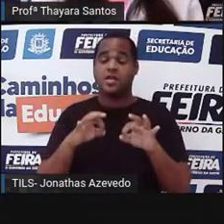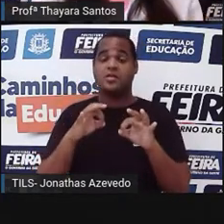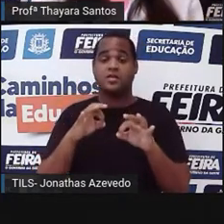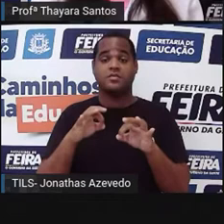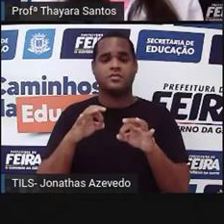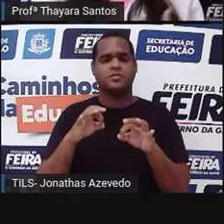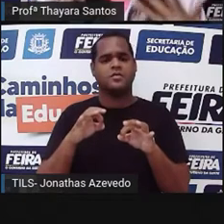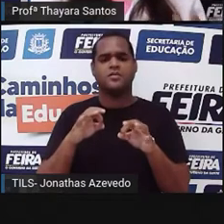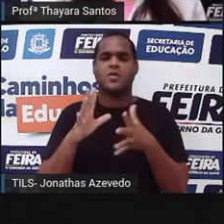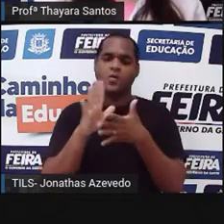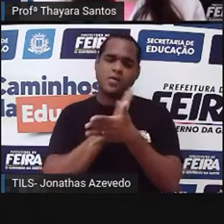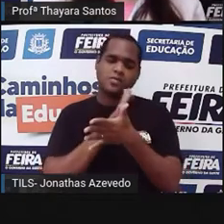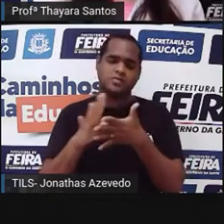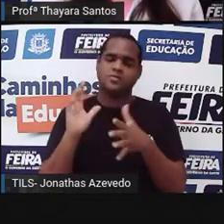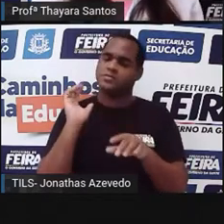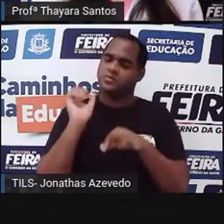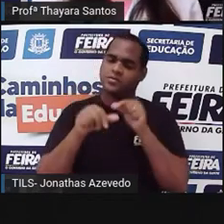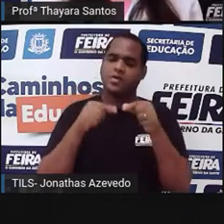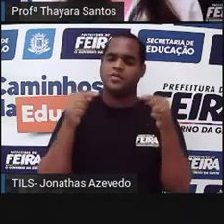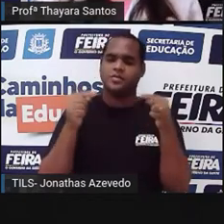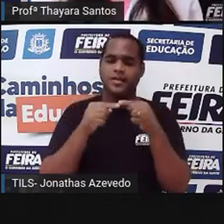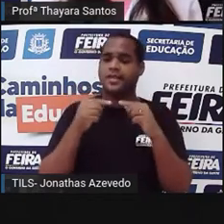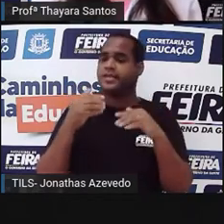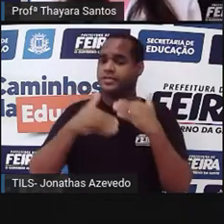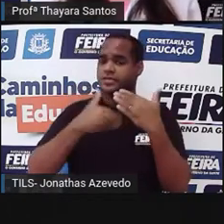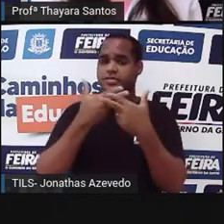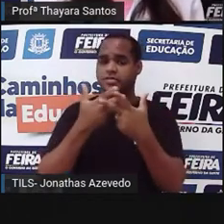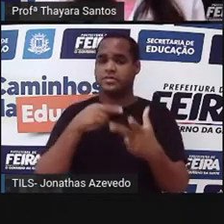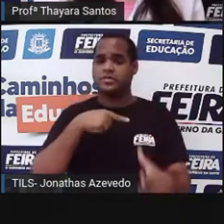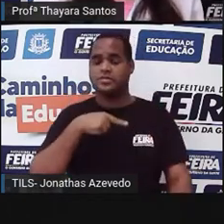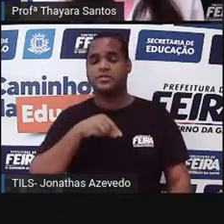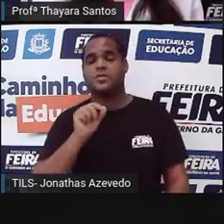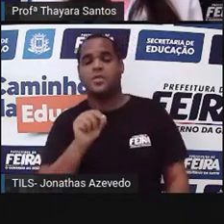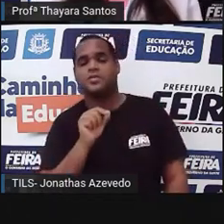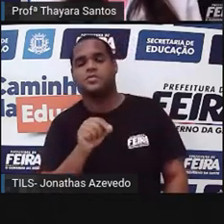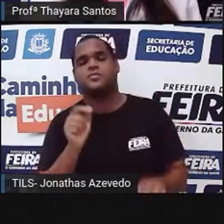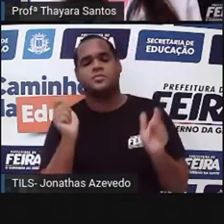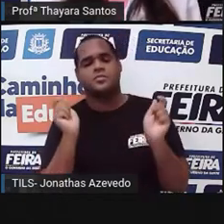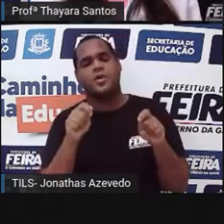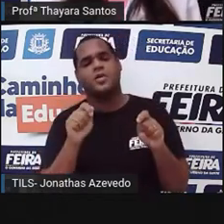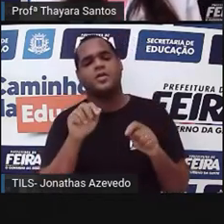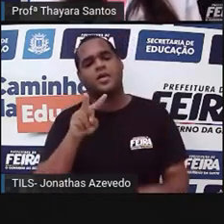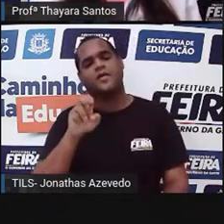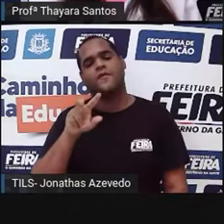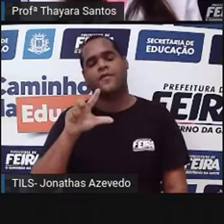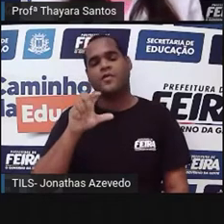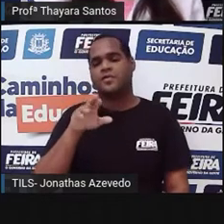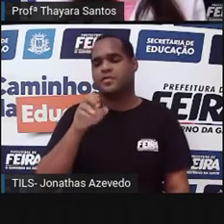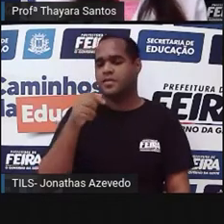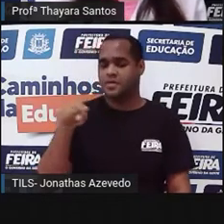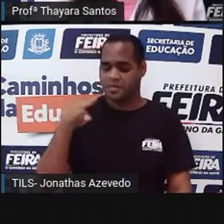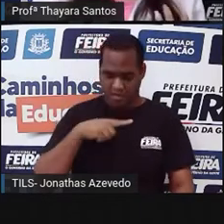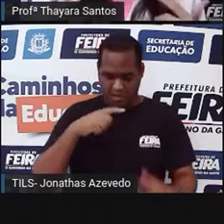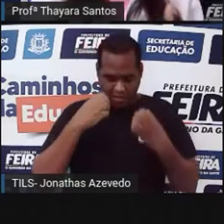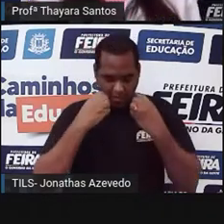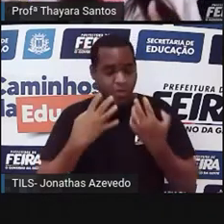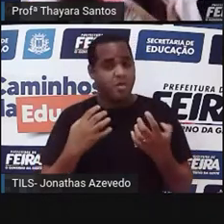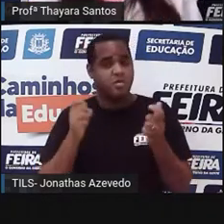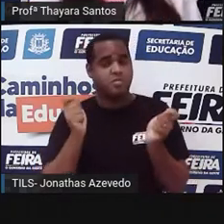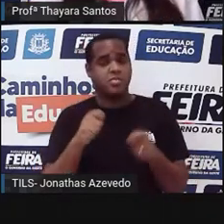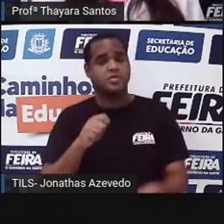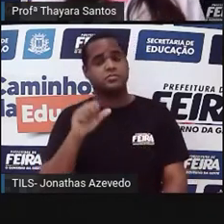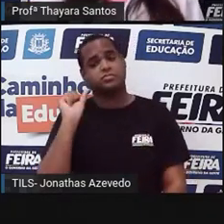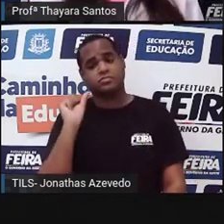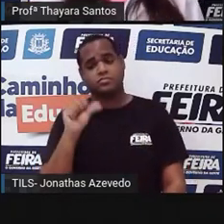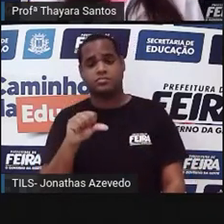quando alguma coisa muda ao longo do tempo, a gente pode dizer que ela evoluiu. Pode ser que essa evolução seja para uma coisa boa, mas pode ser que essa